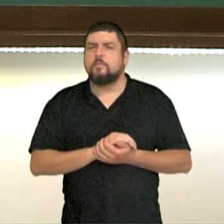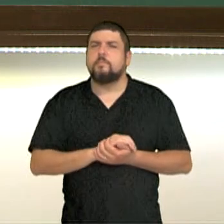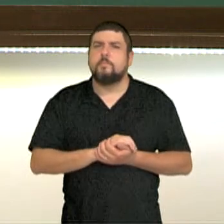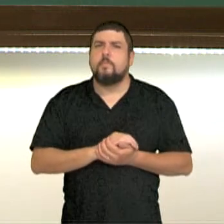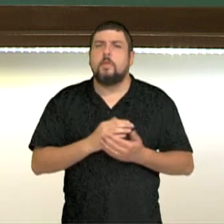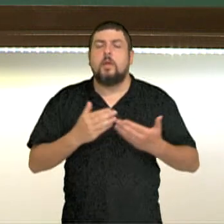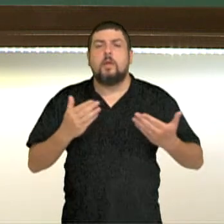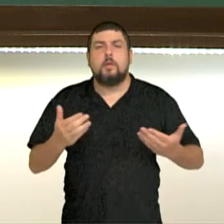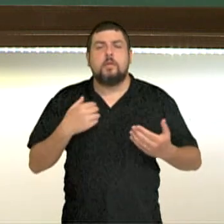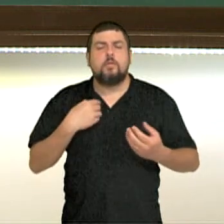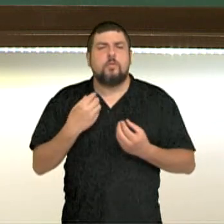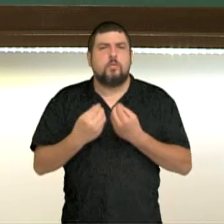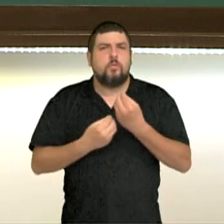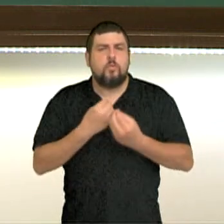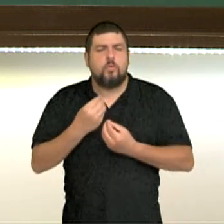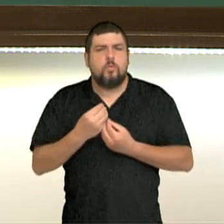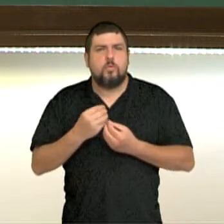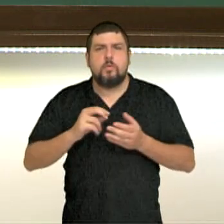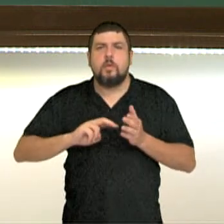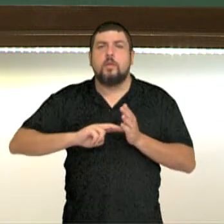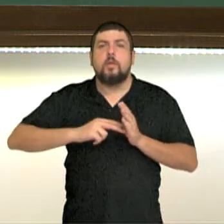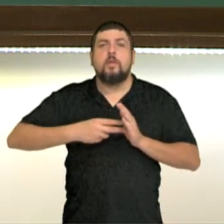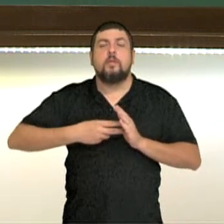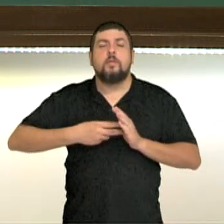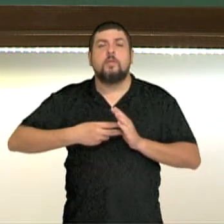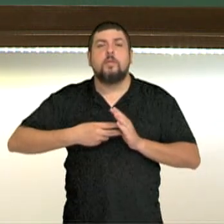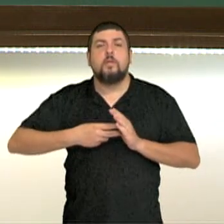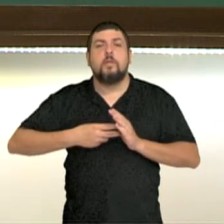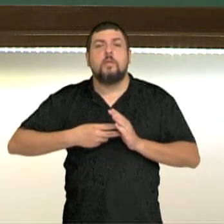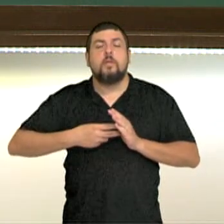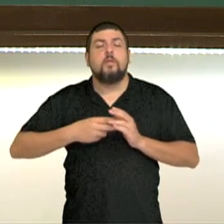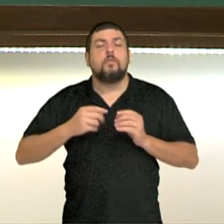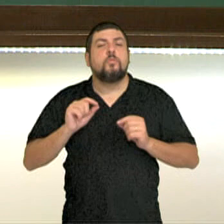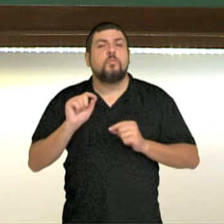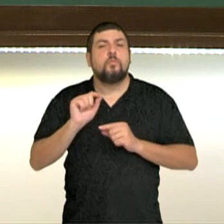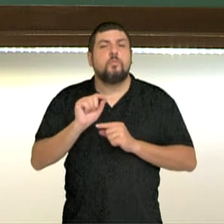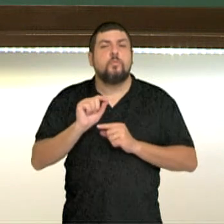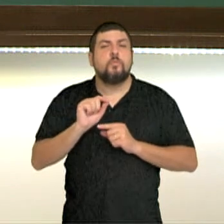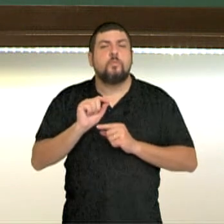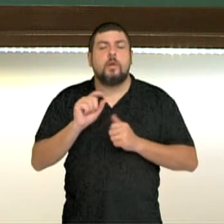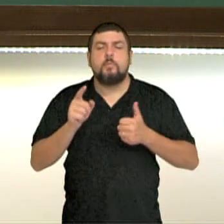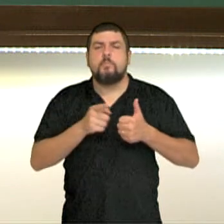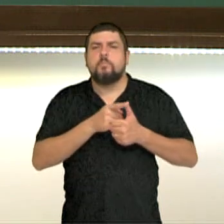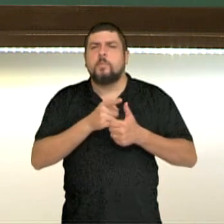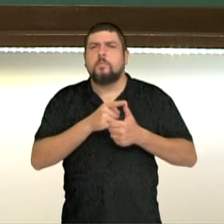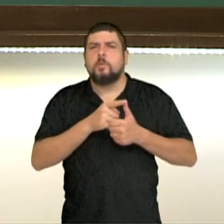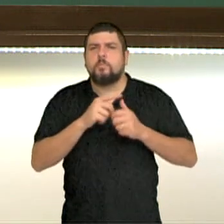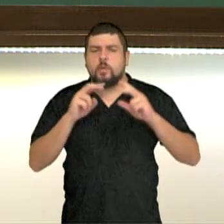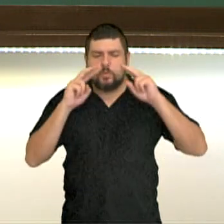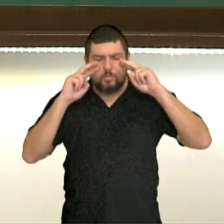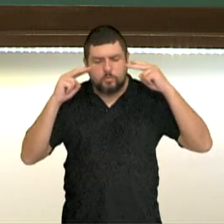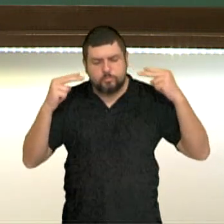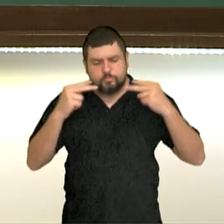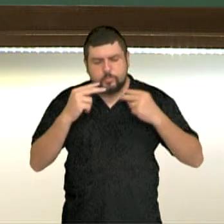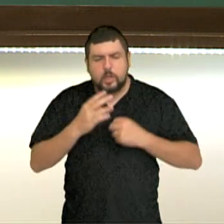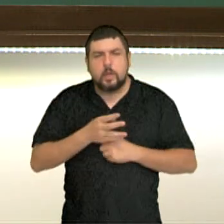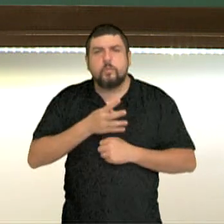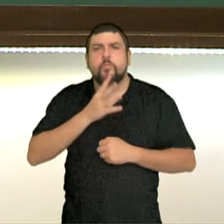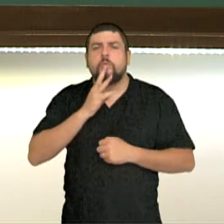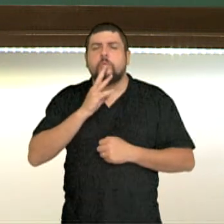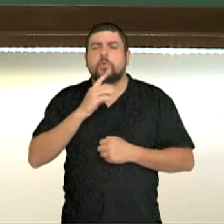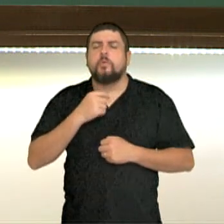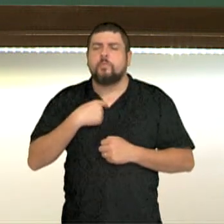patamar é reconhecer a nossa ignorância perante o mundo. A frase, só sei que nada sei, tão famosa